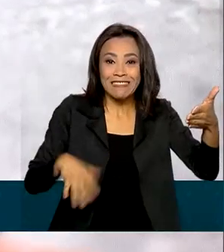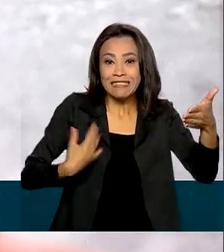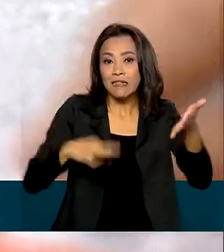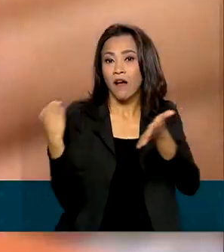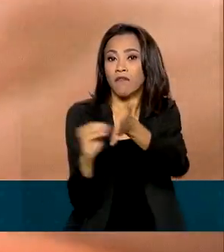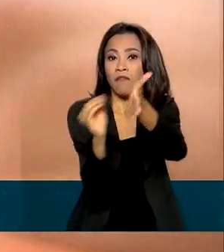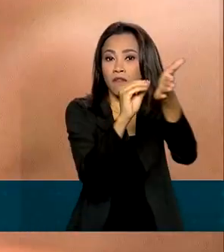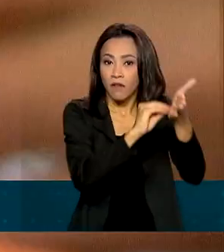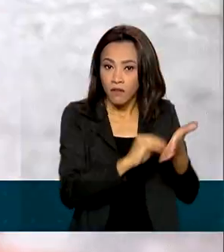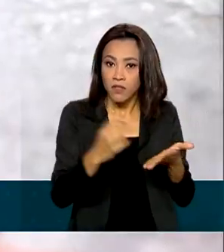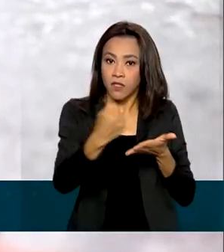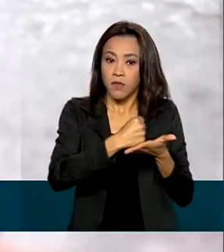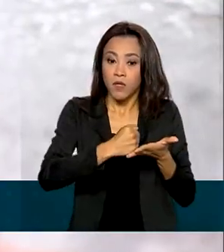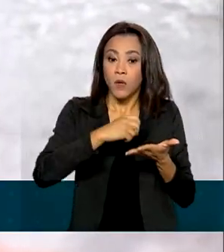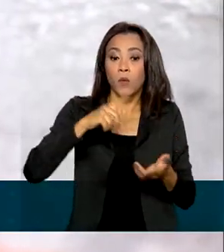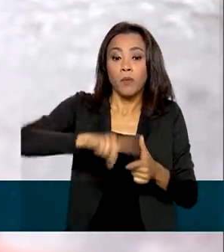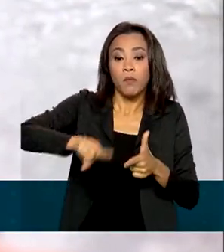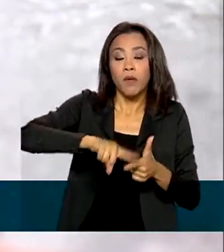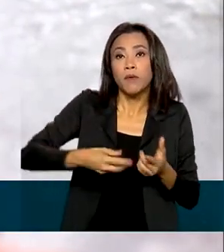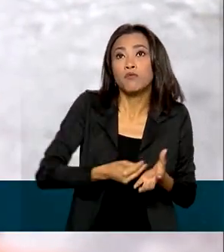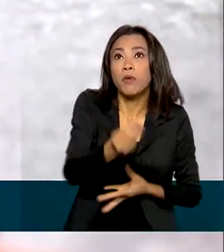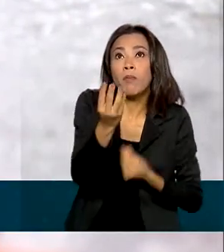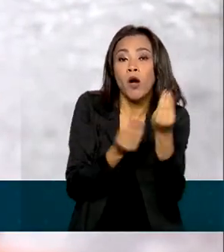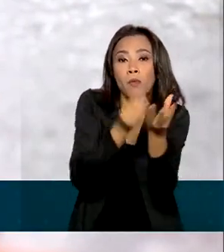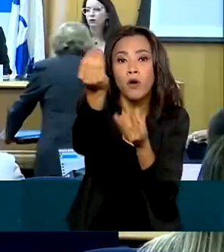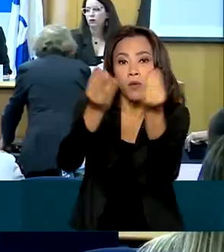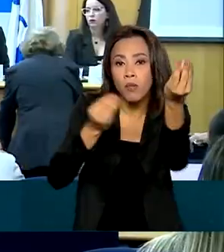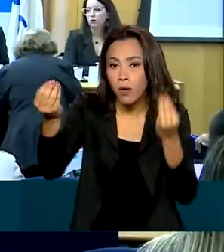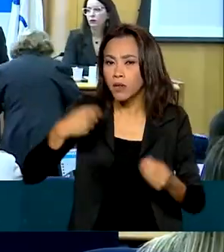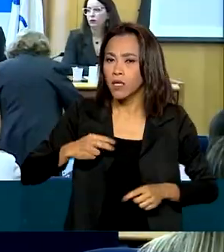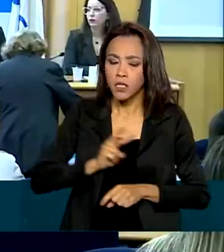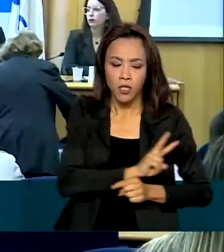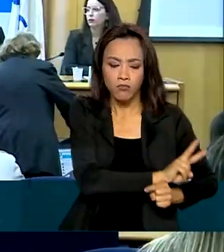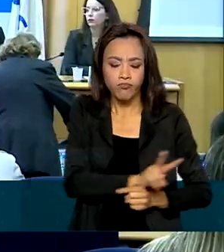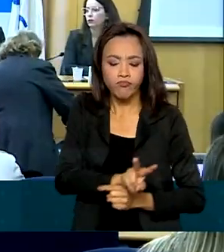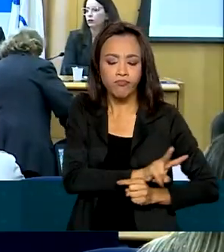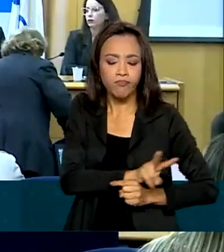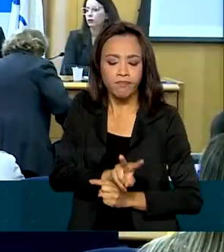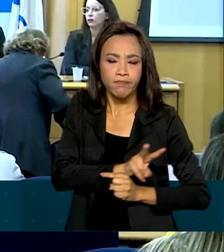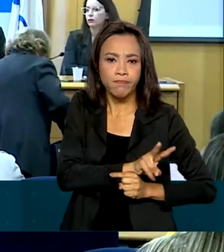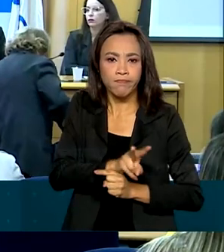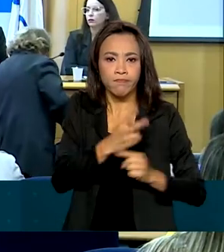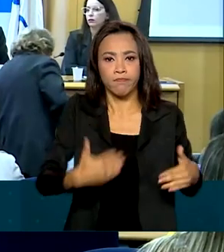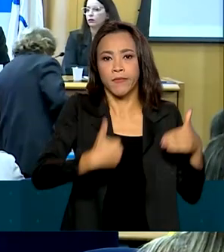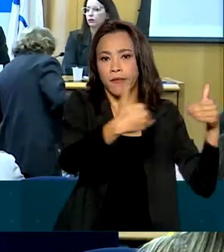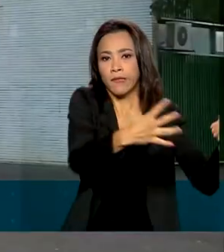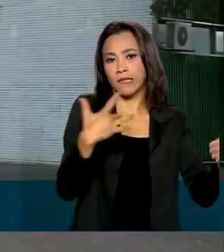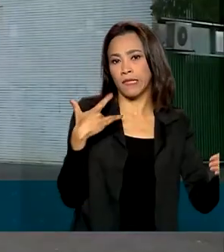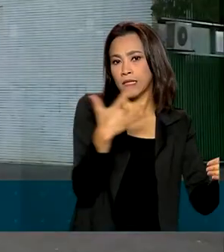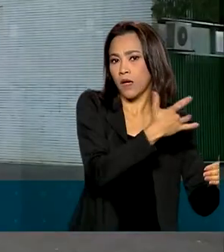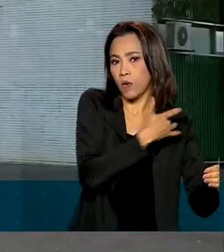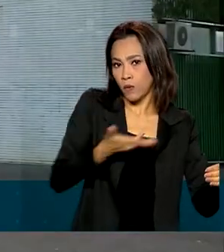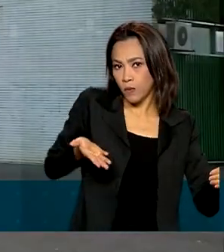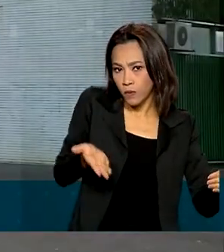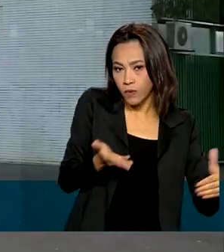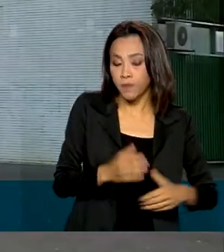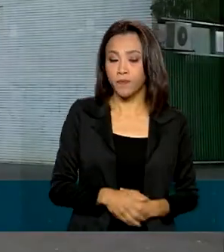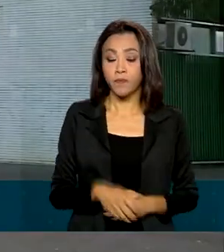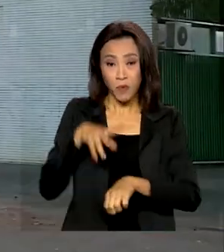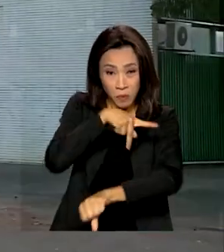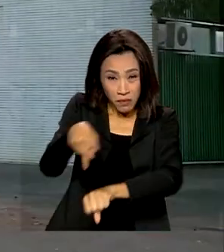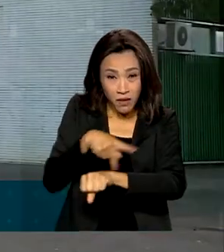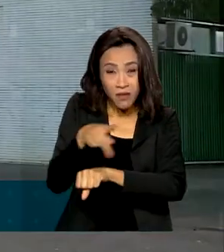ou problemas de distribuição está sendo monitorada atualmente pelo Ministério da Saúde. O país tem